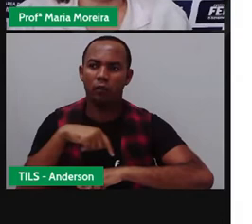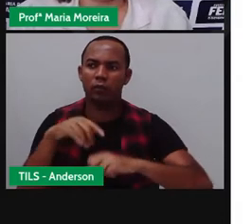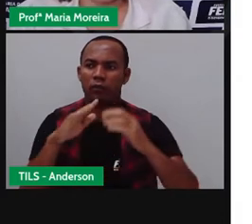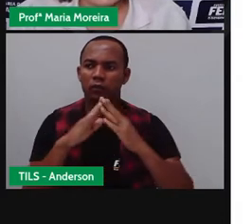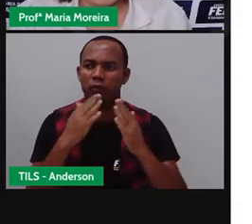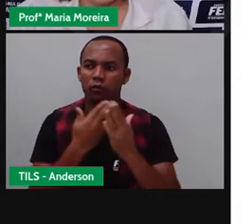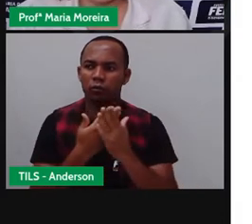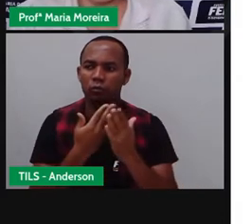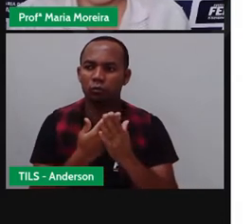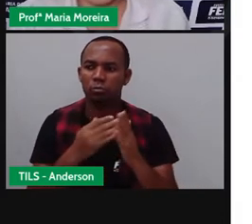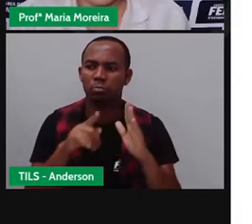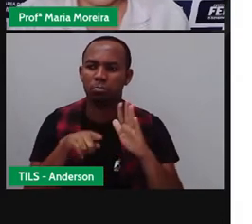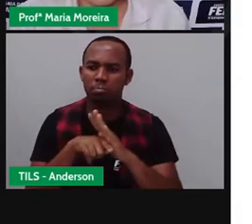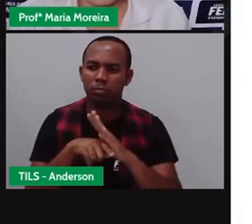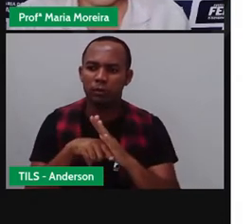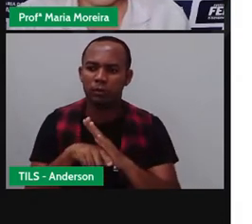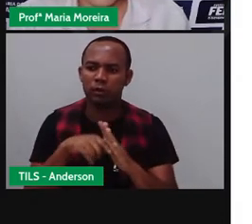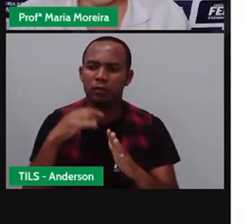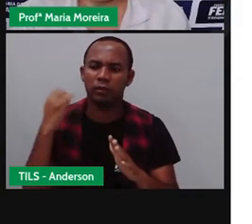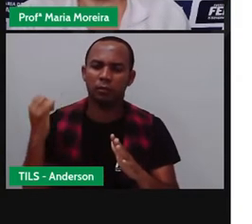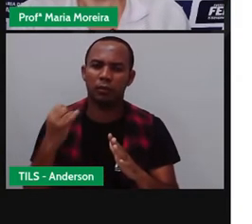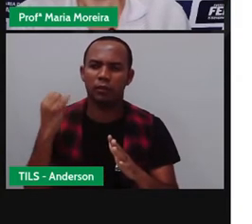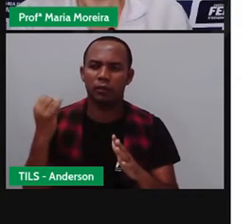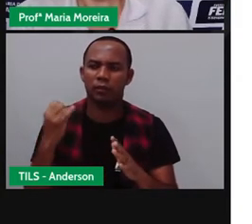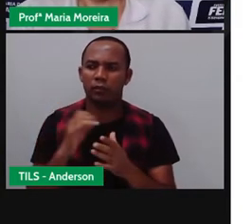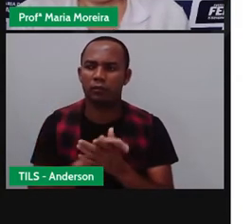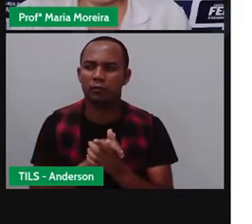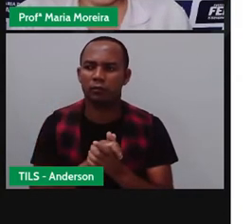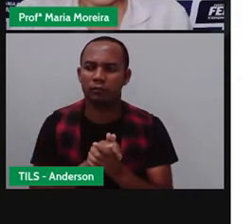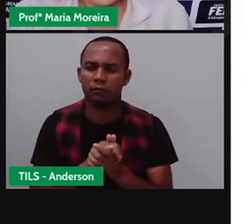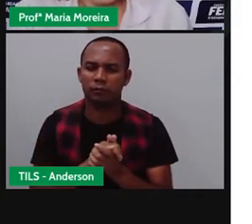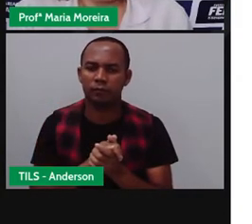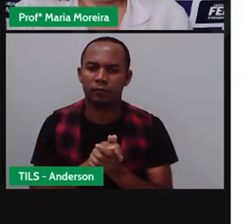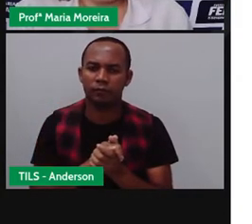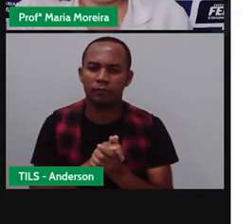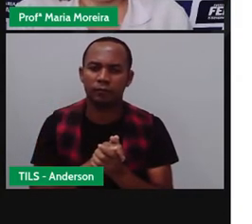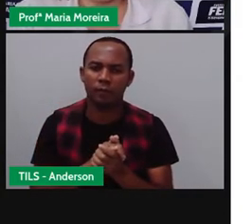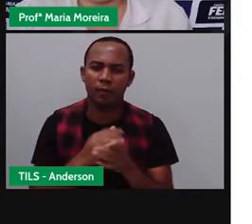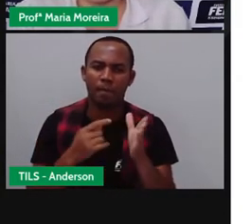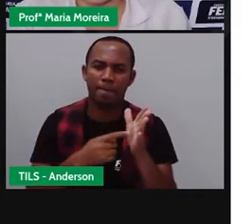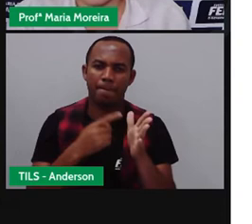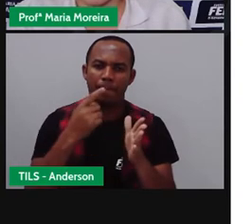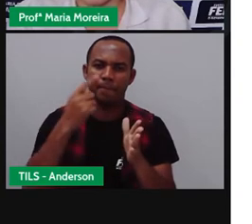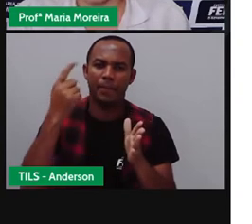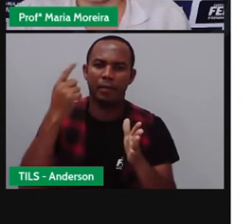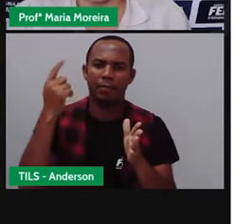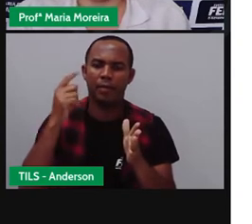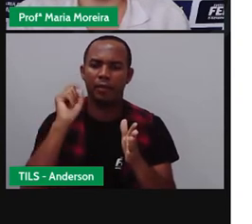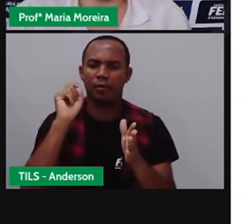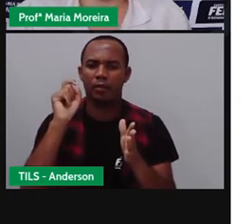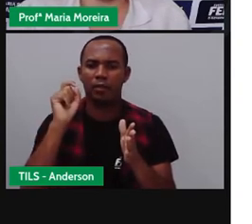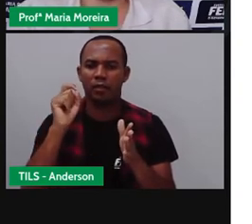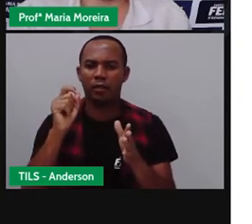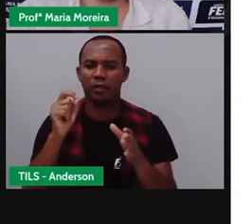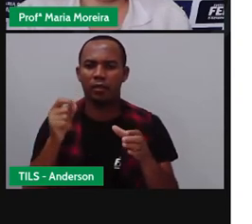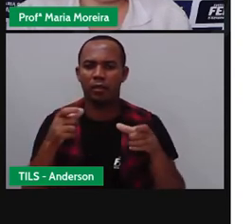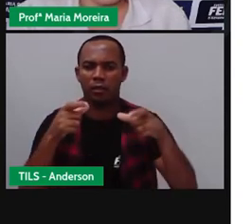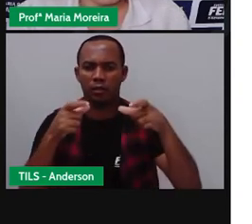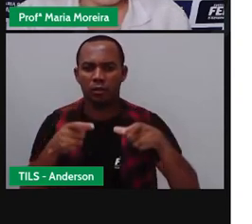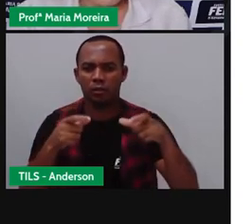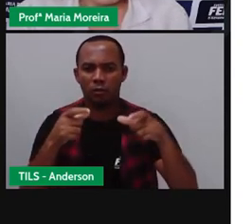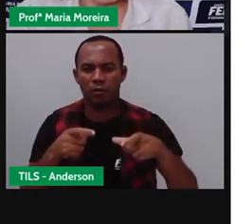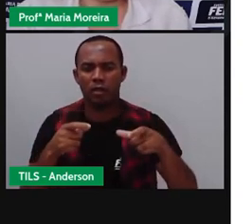a um evento tão importante, tá? Bom, a primeira transmissão ocorreu em um evento